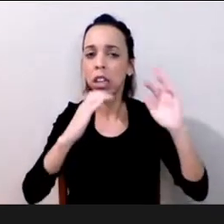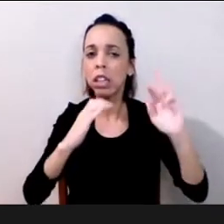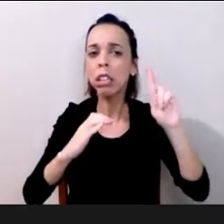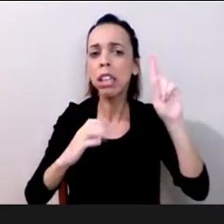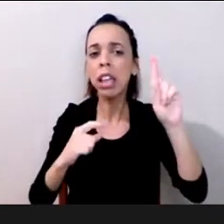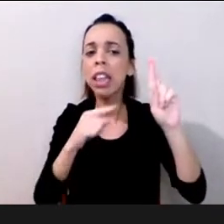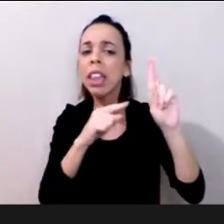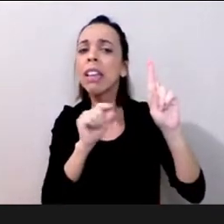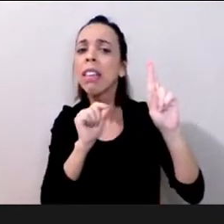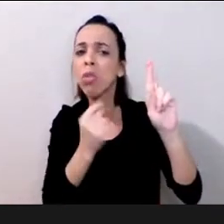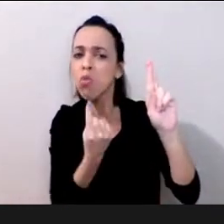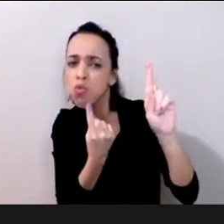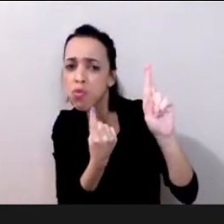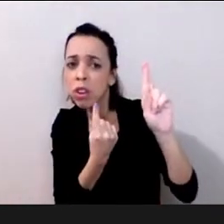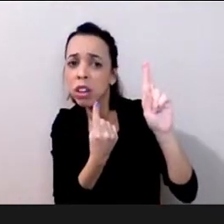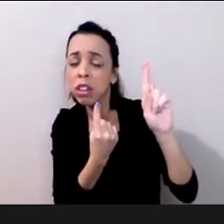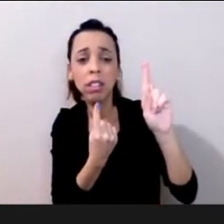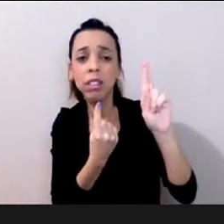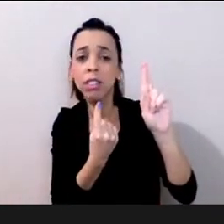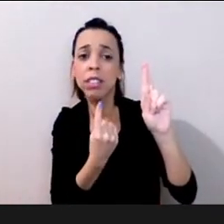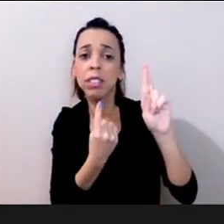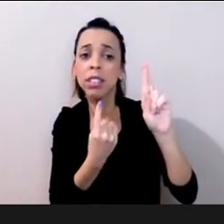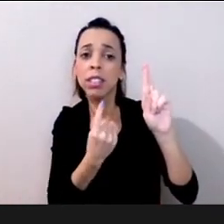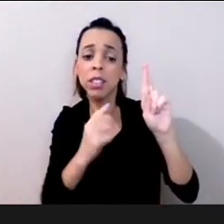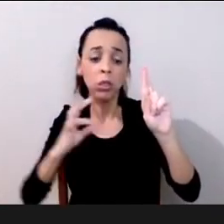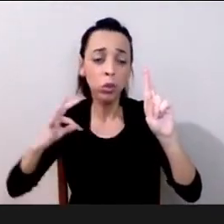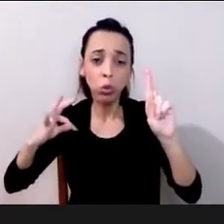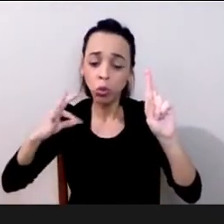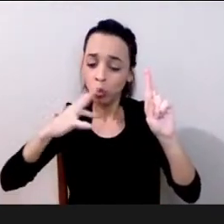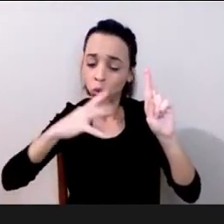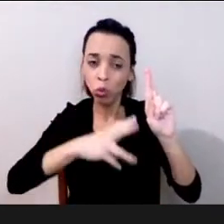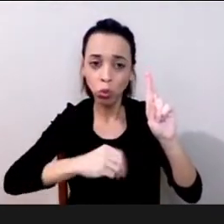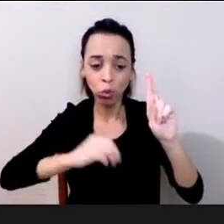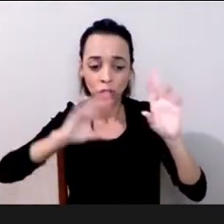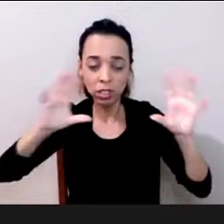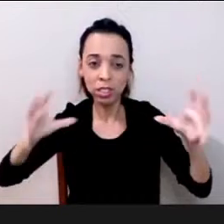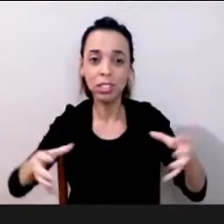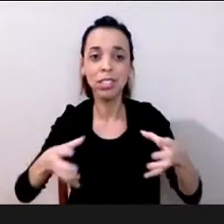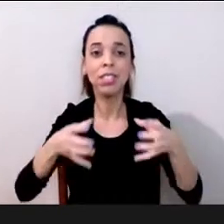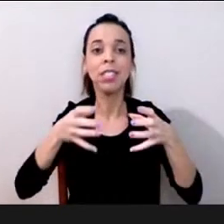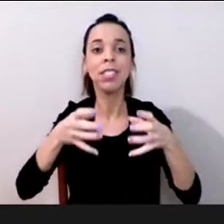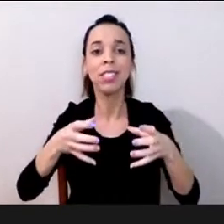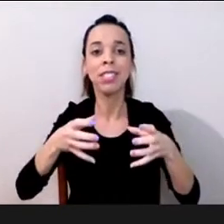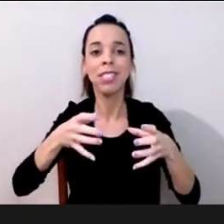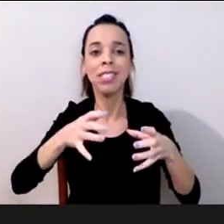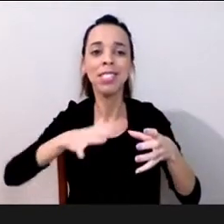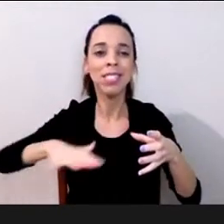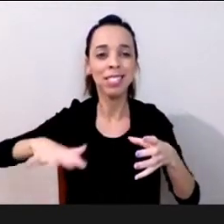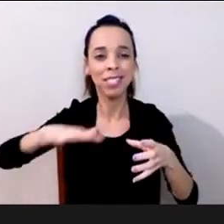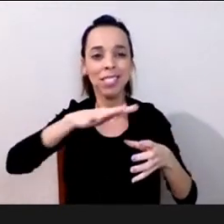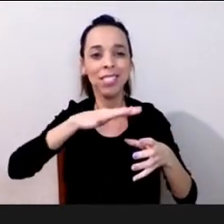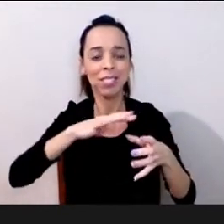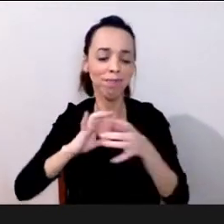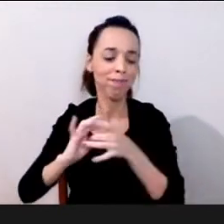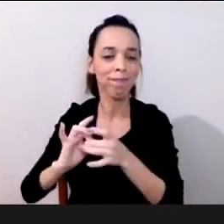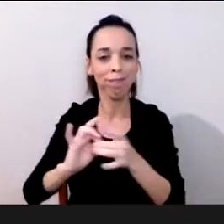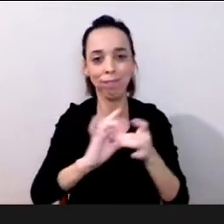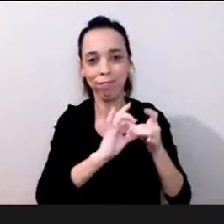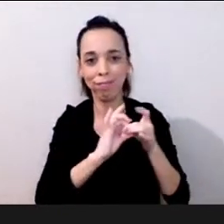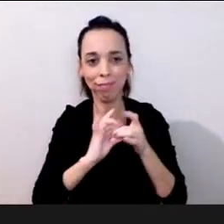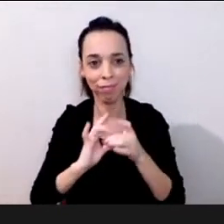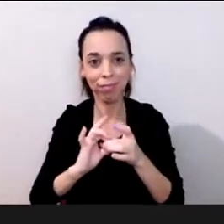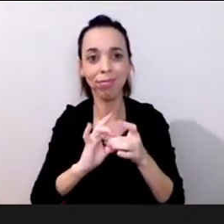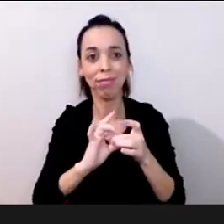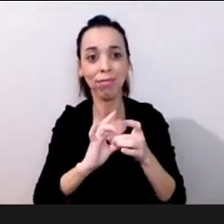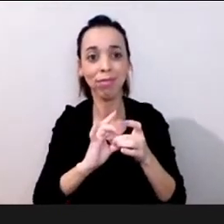cinco pessoas penso que todos nós devemos ser líderes numa boa organização todos nós temos que ser líderes líderes de qualquer